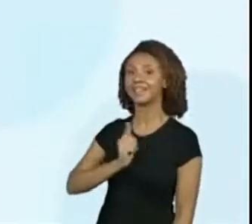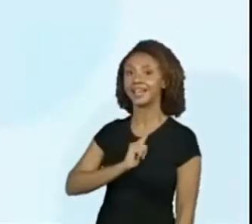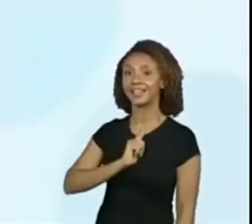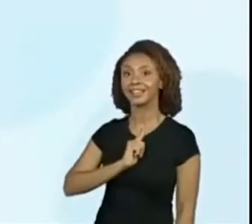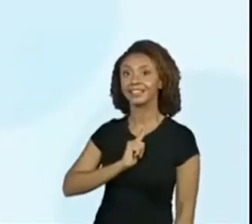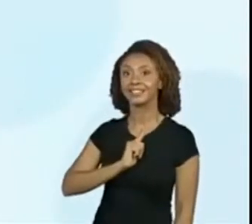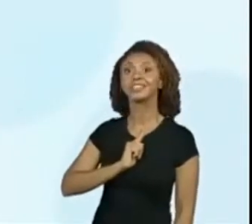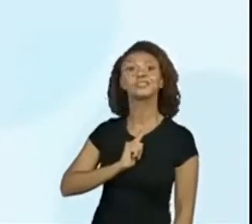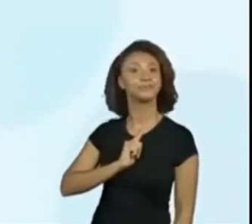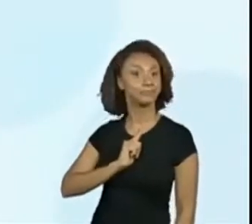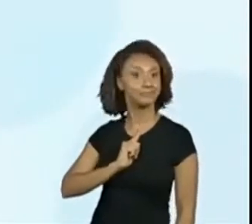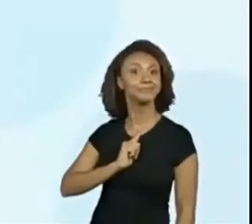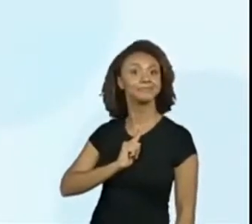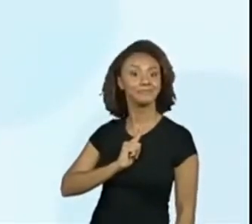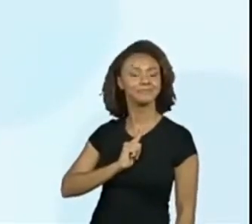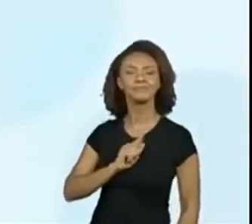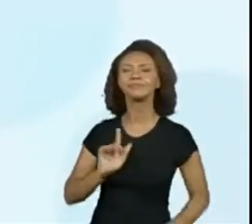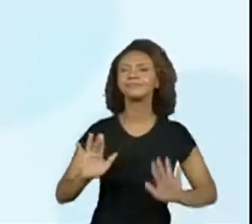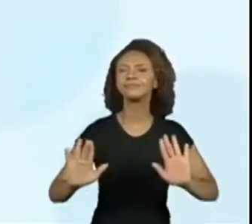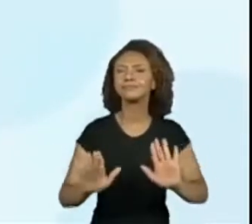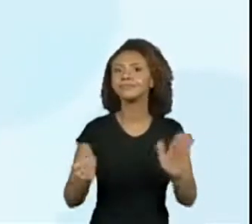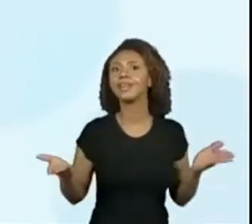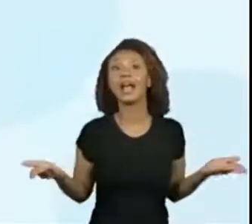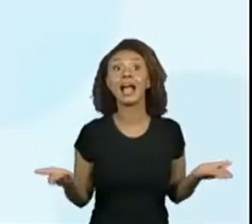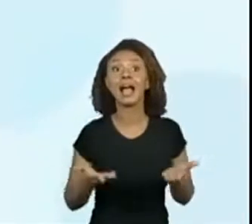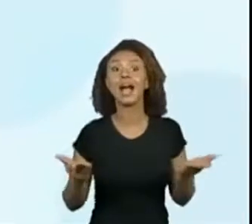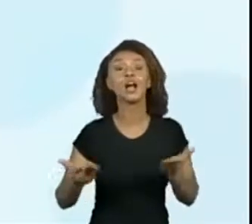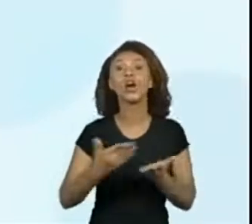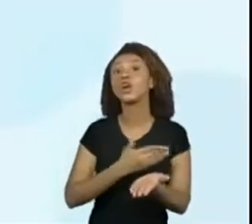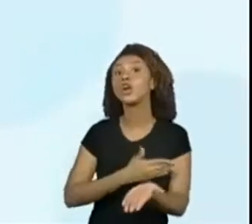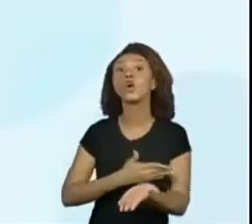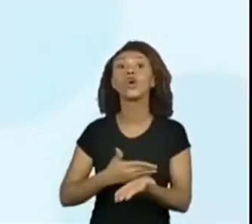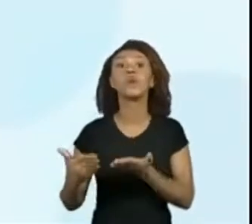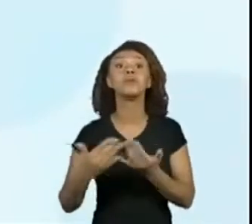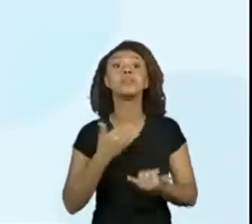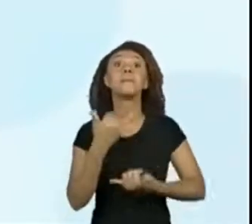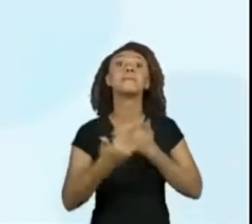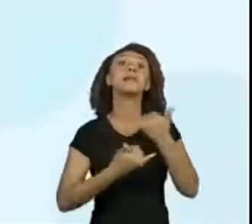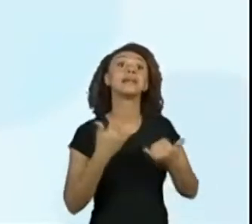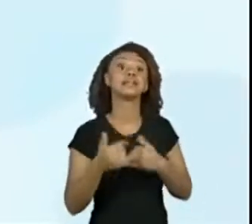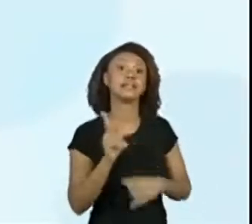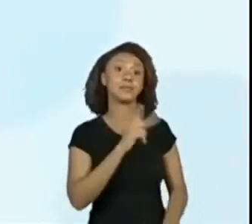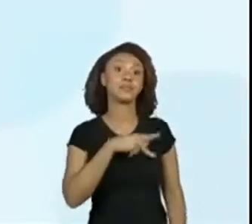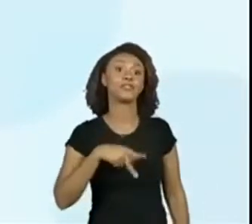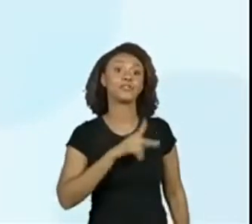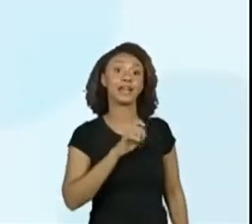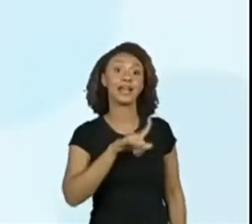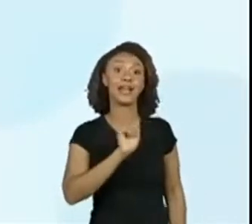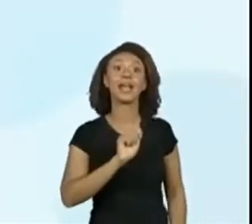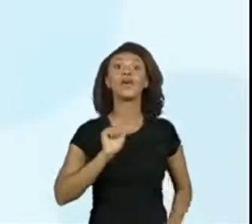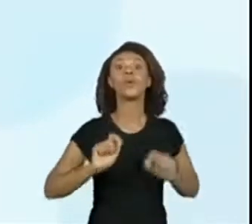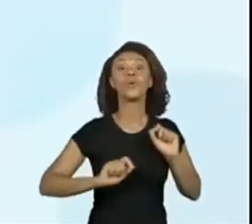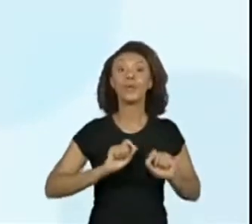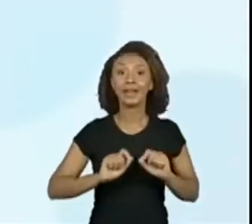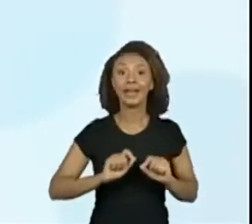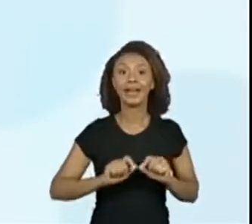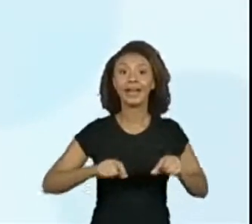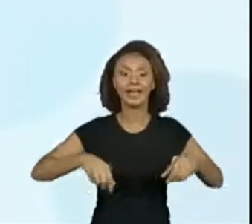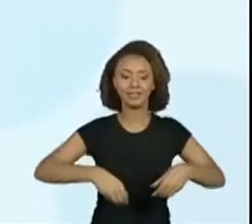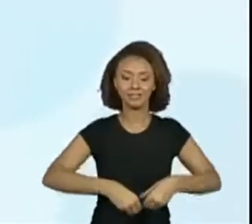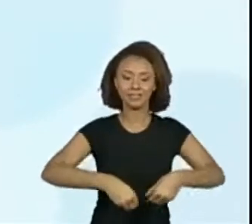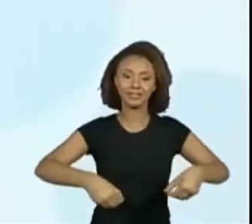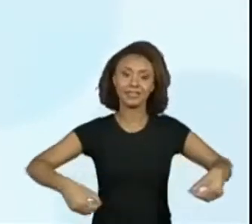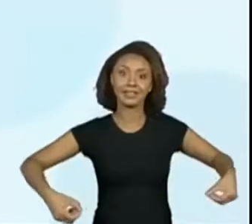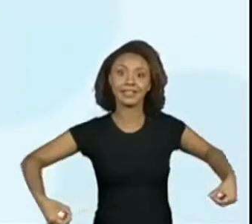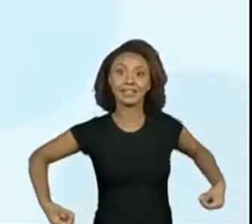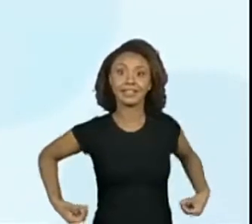Exatamente. Então, vamos começar com a brincadeira preferida da professora Kelly? Bambolê. Olha lá. Bambolê.